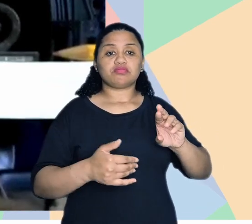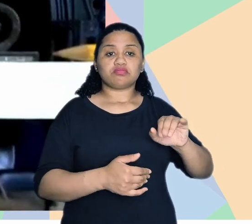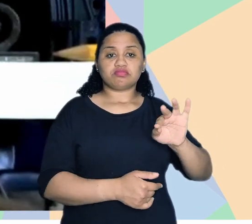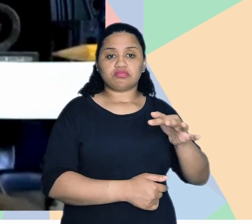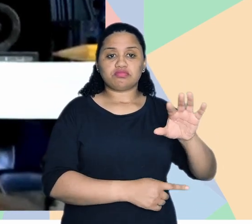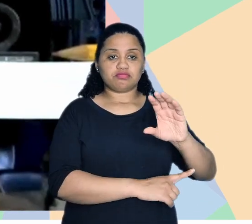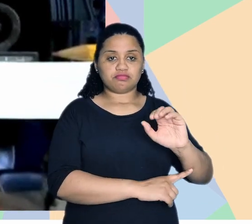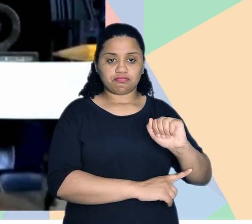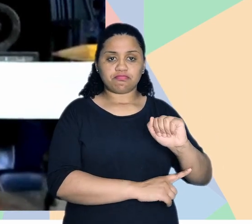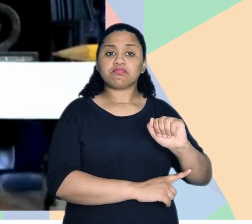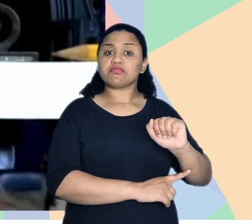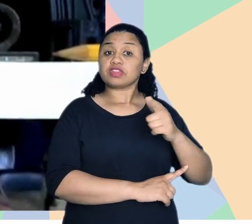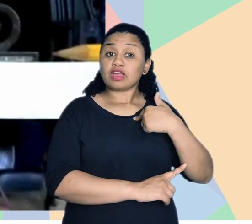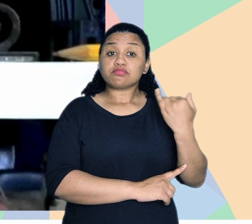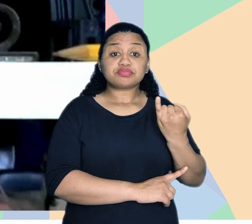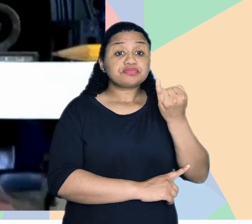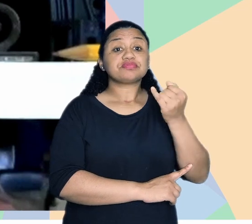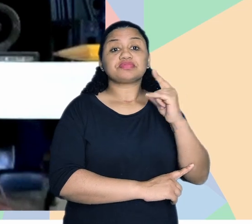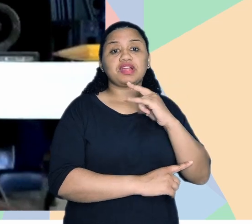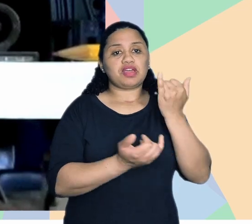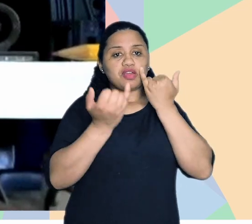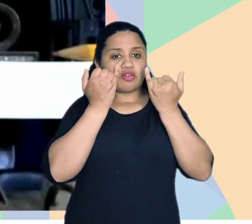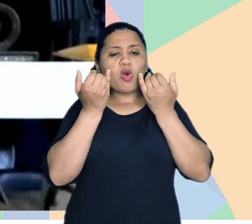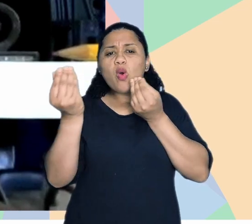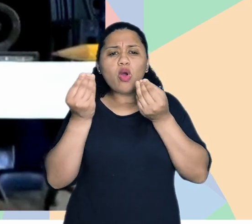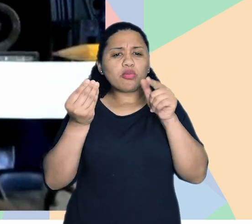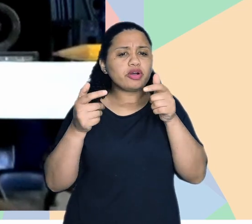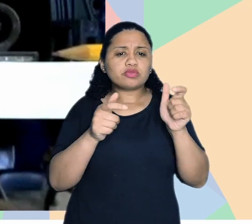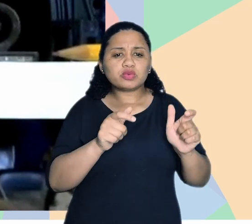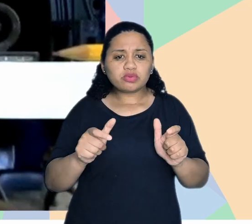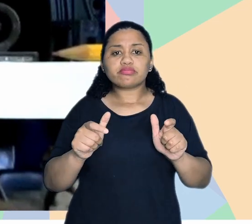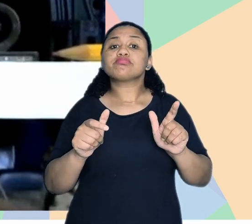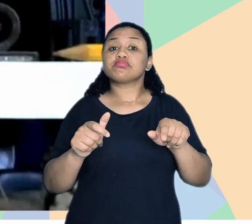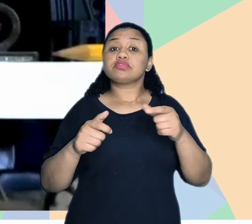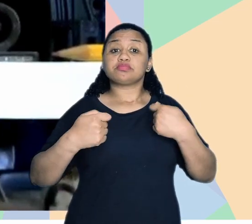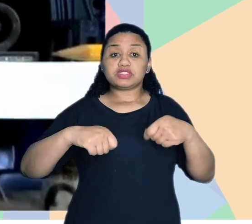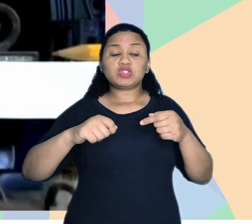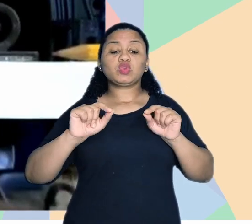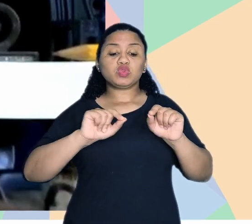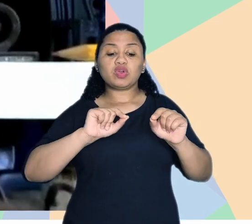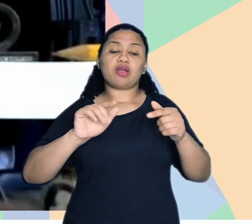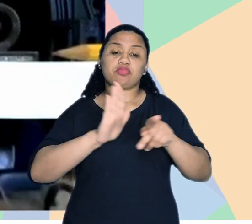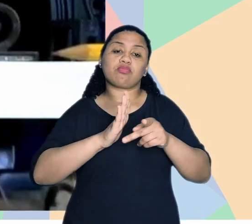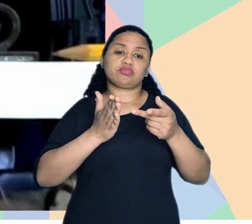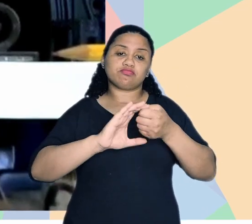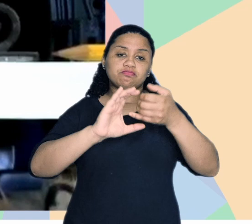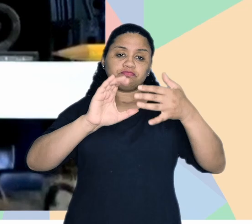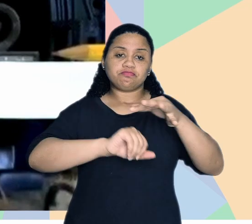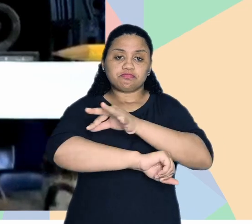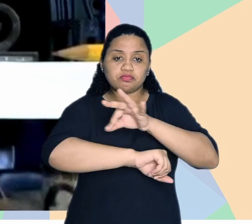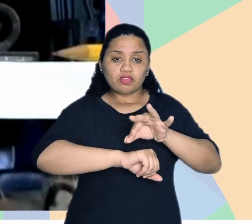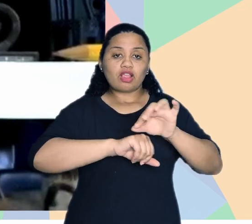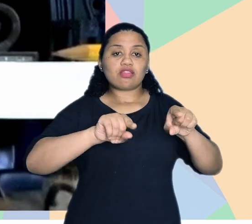orientação. Então, é necessário que a gente obtenha informações desse ambiente. E isso depende tanto das configurações arquitetônicas,